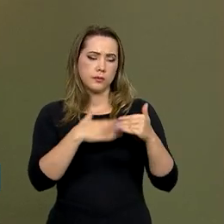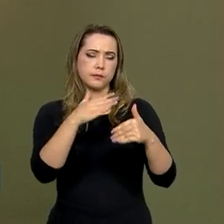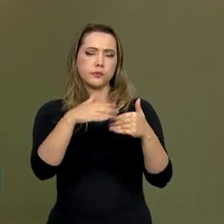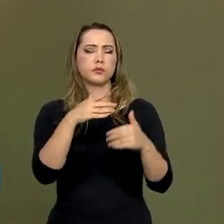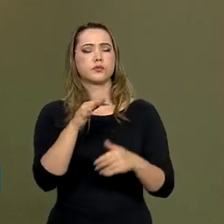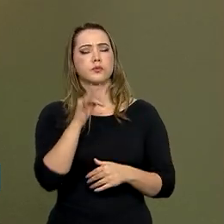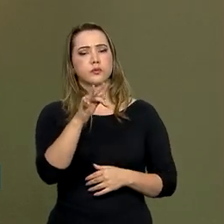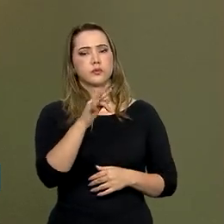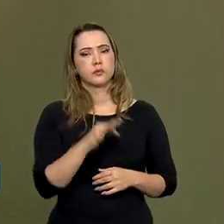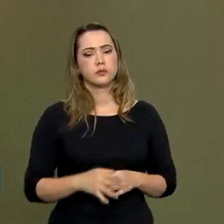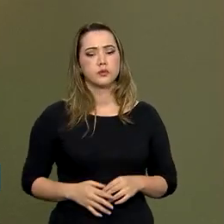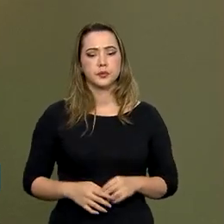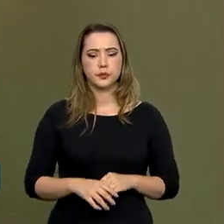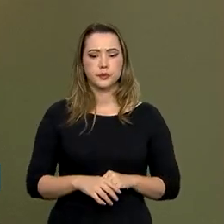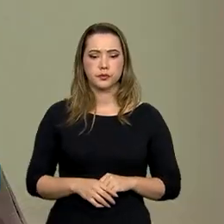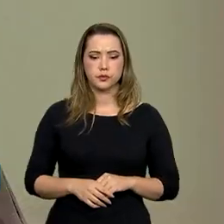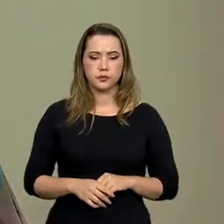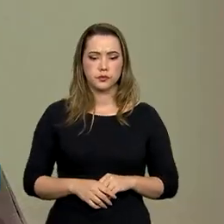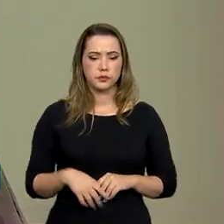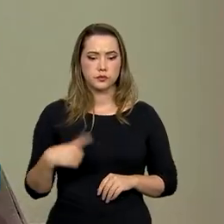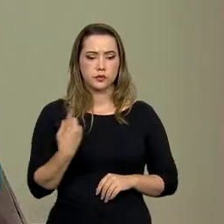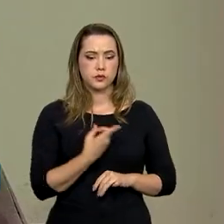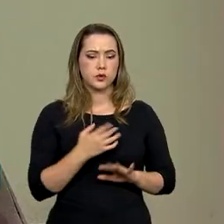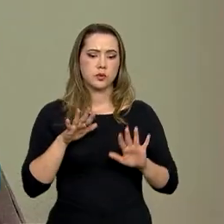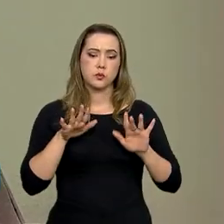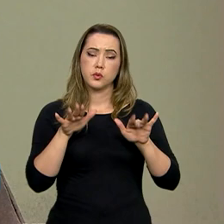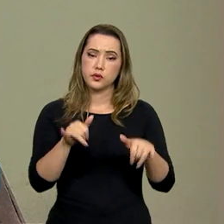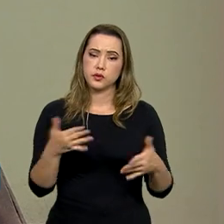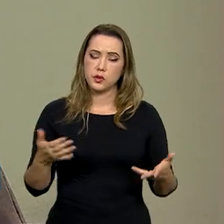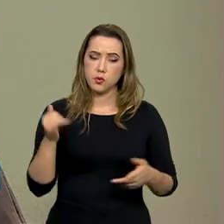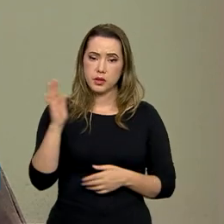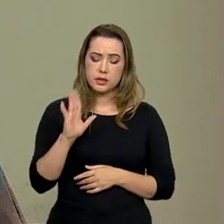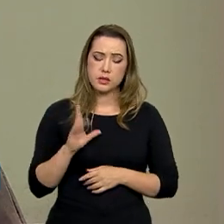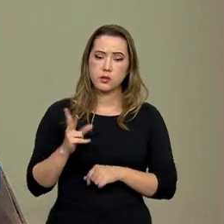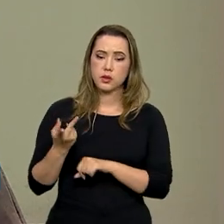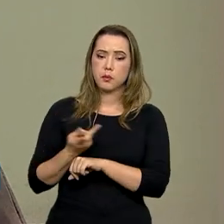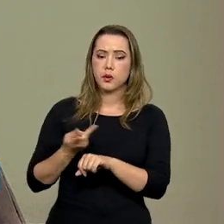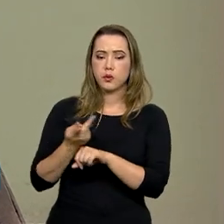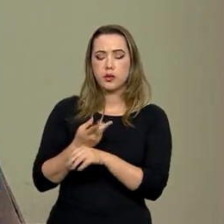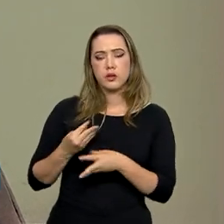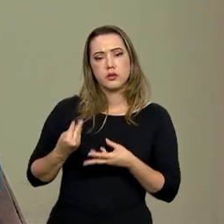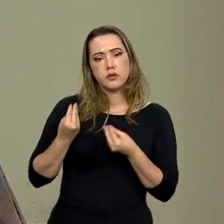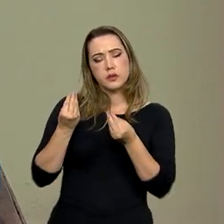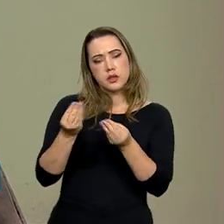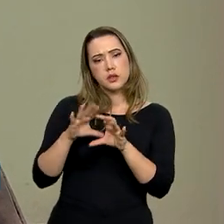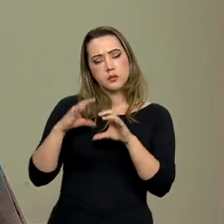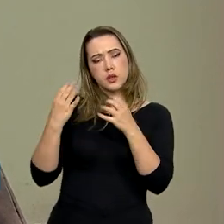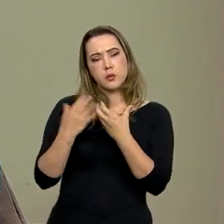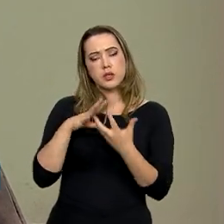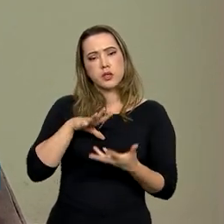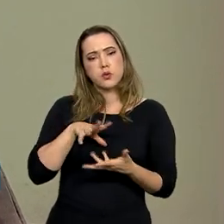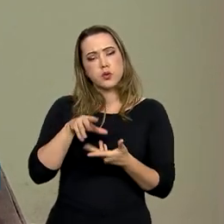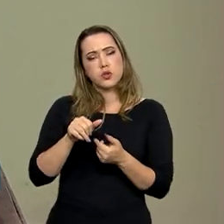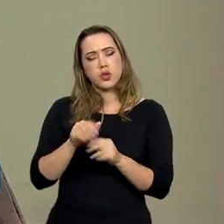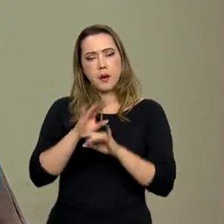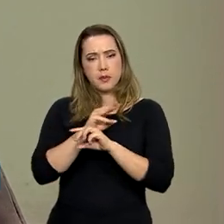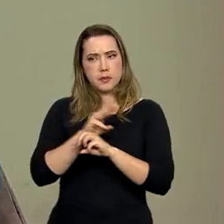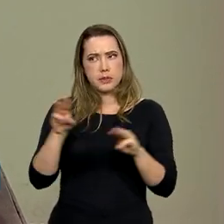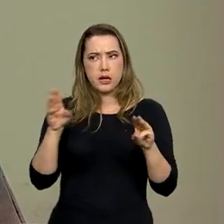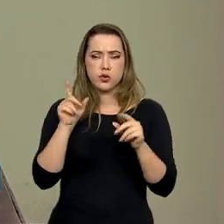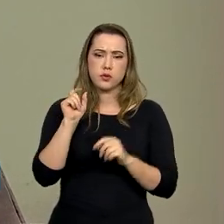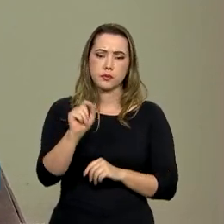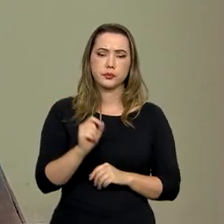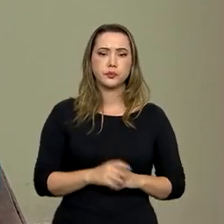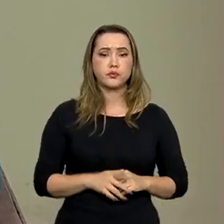futuras gerações. Para a gente encerrar, Mauro, o Brasil tem procurado levar para a comunidade internacional a seguinte mensagem,